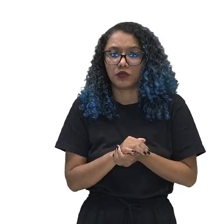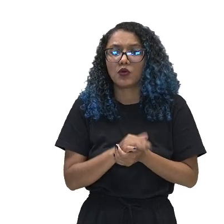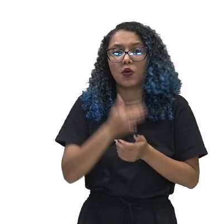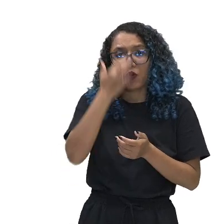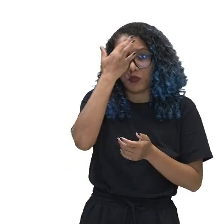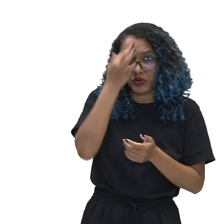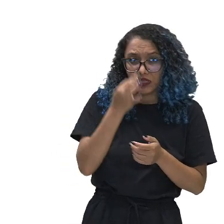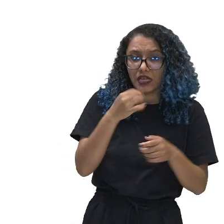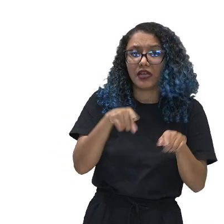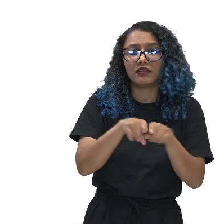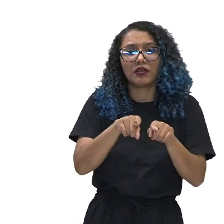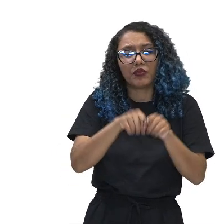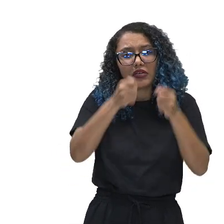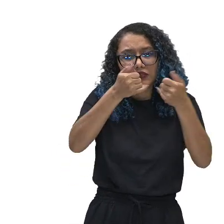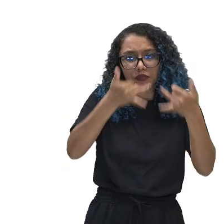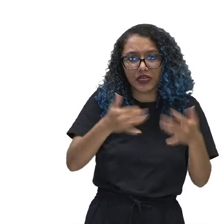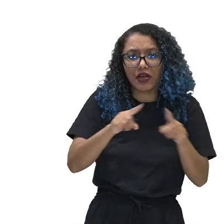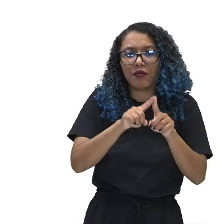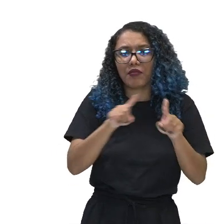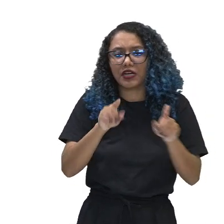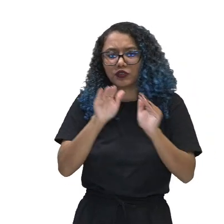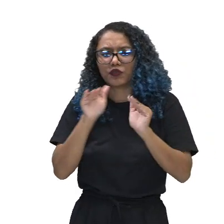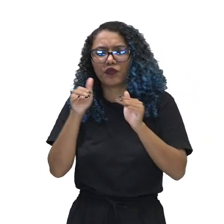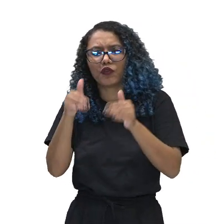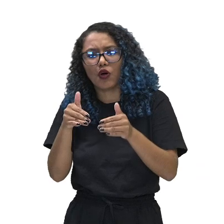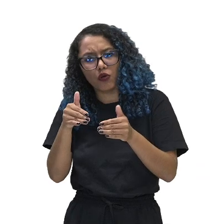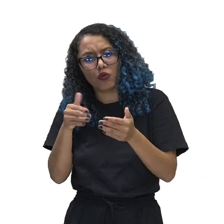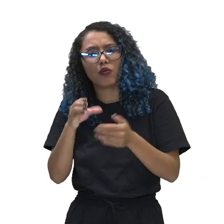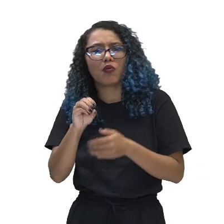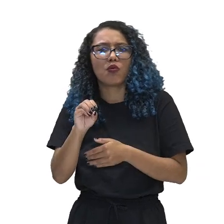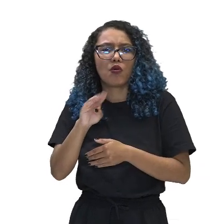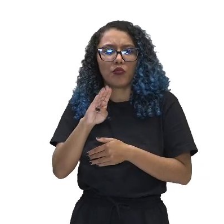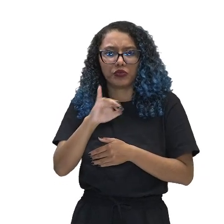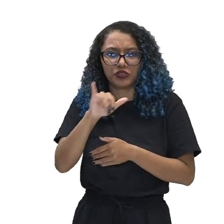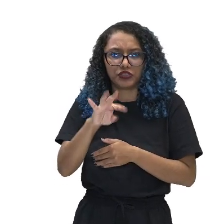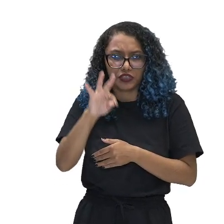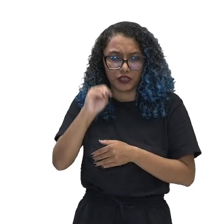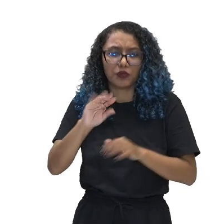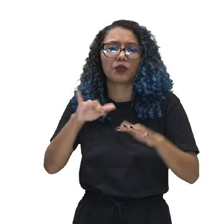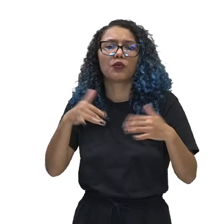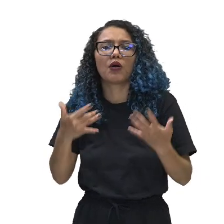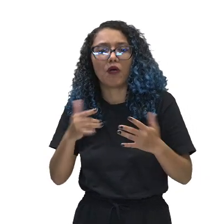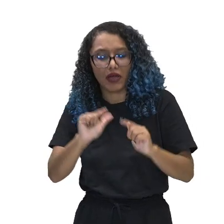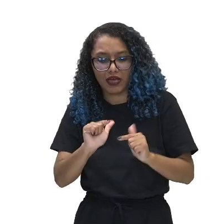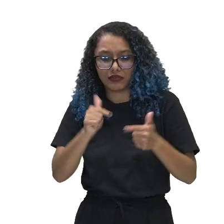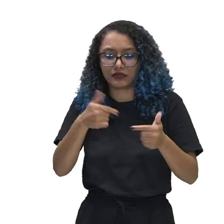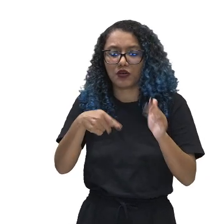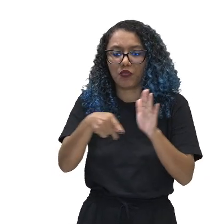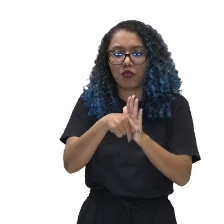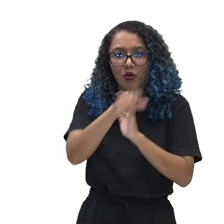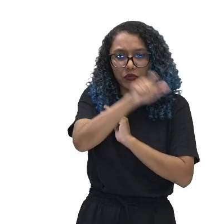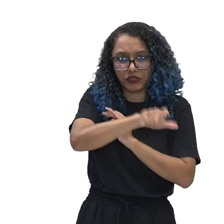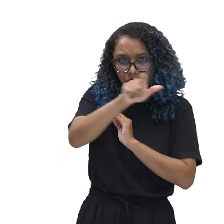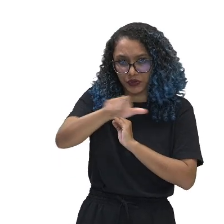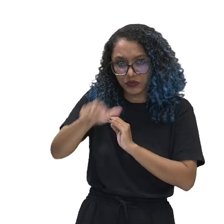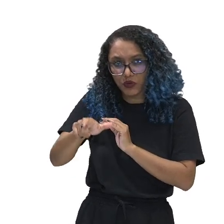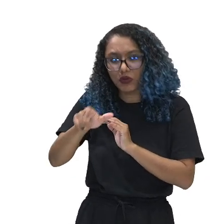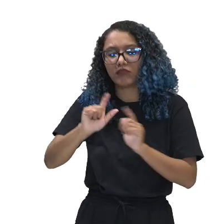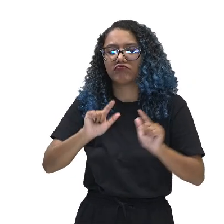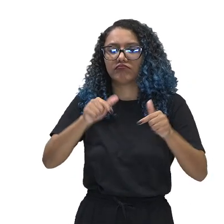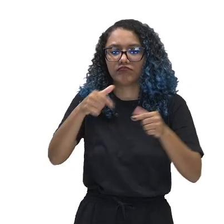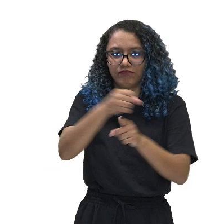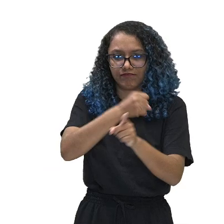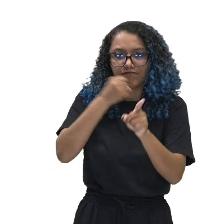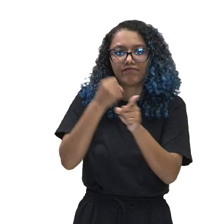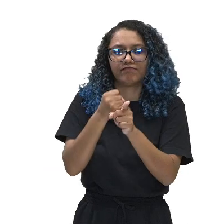mas também um objeto material. O que é o objeto material? É a ação, a ação do indivíduo, a ação social. E é